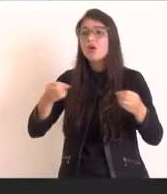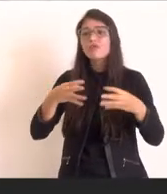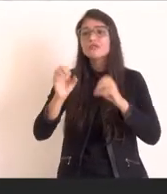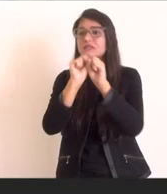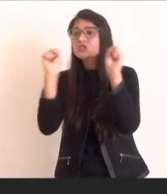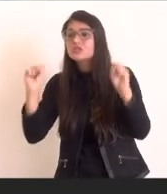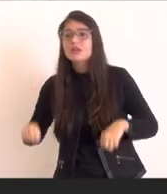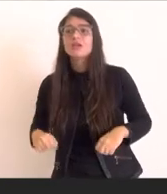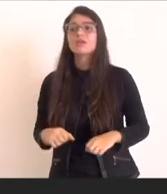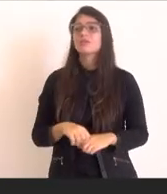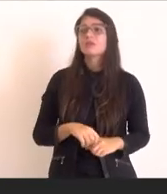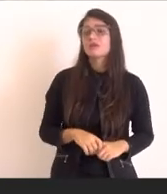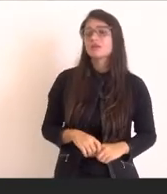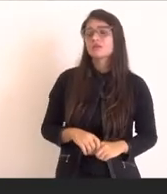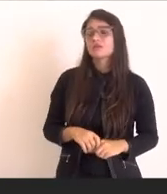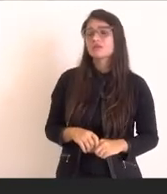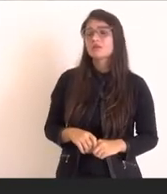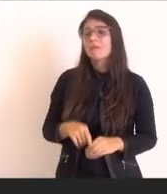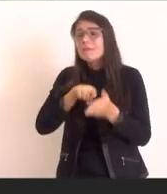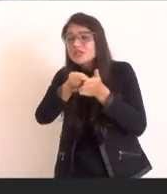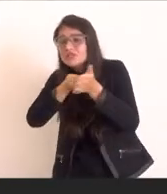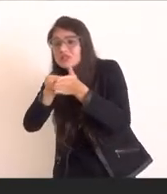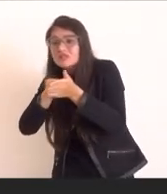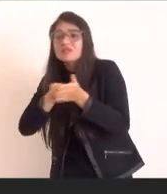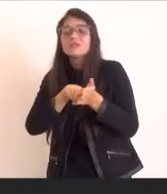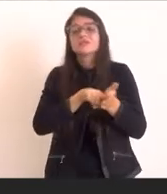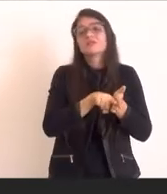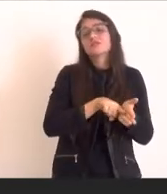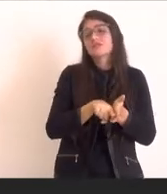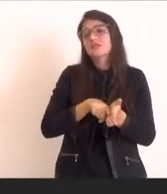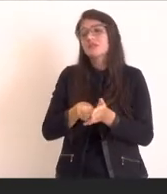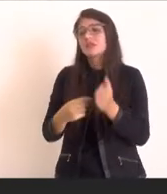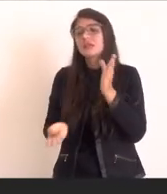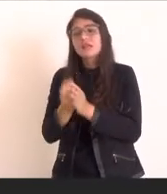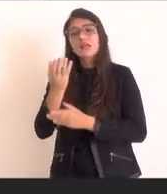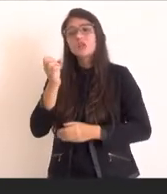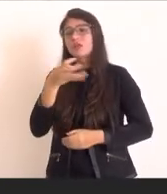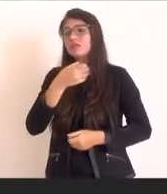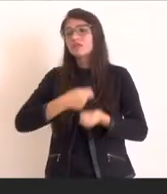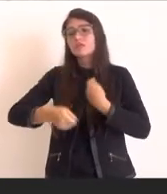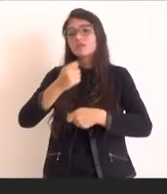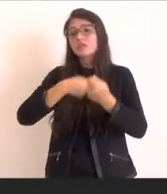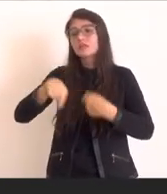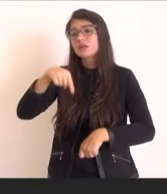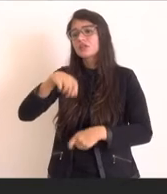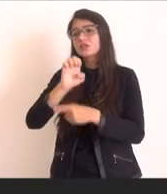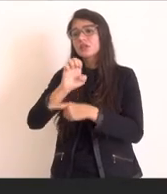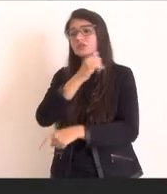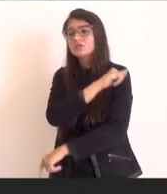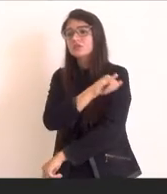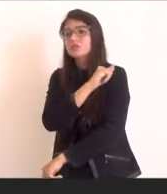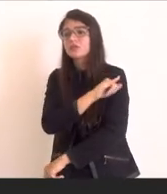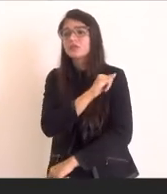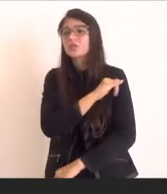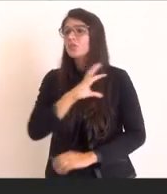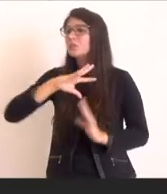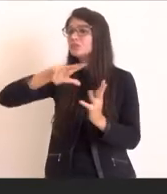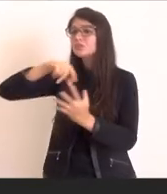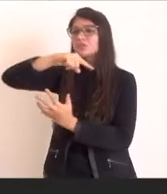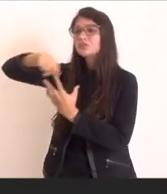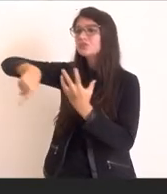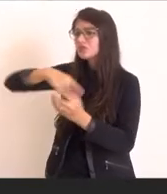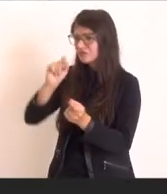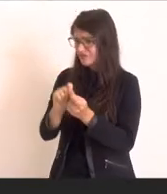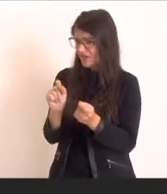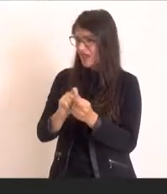pesquisa, em P&D e criando uma nova economia para o Estado do Rio de Janeiro. O mundo todo faz isso, nós temos uma lei que é